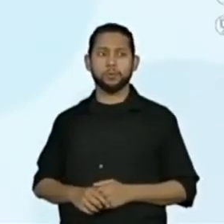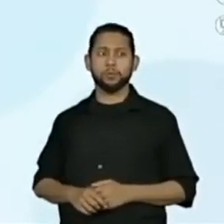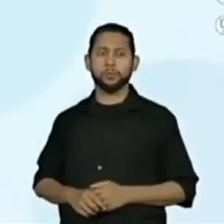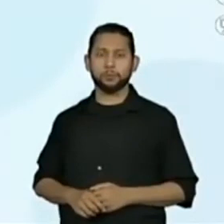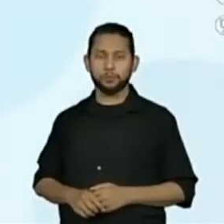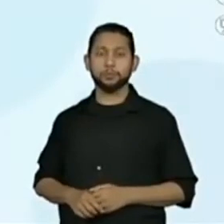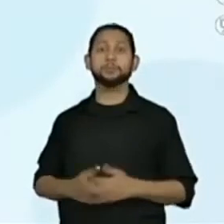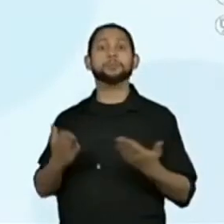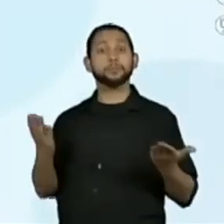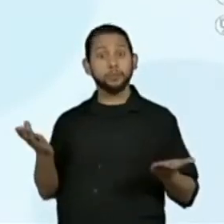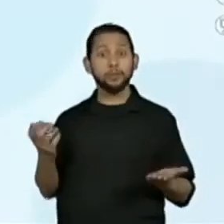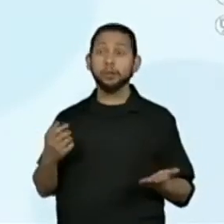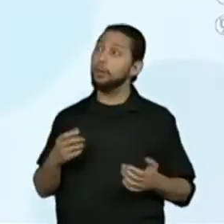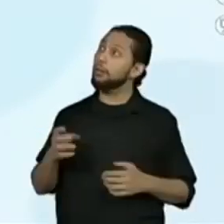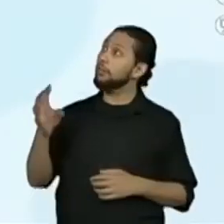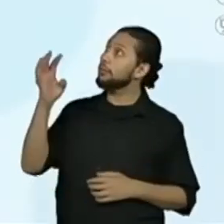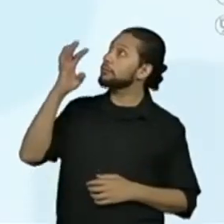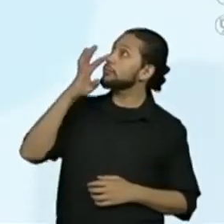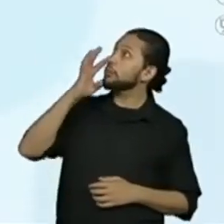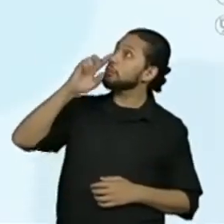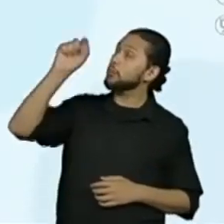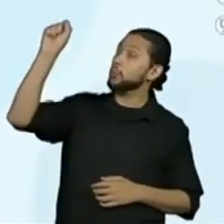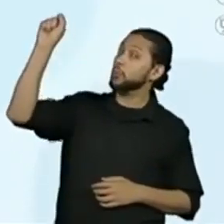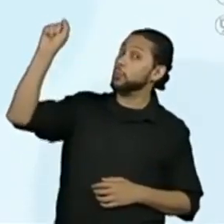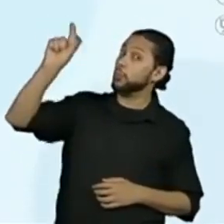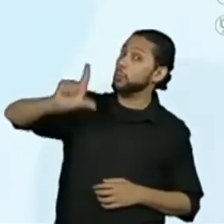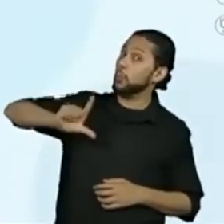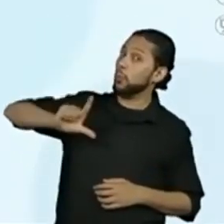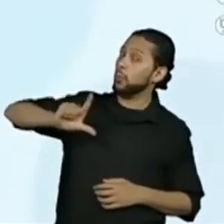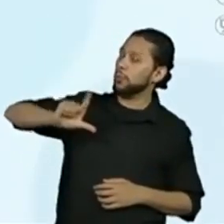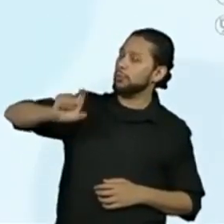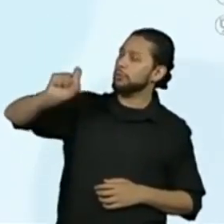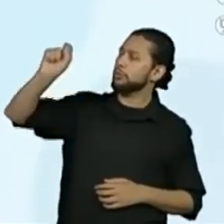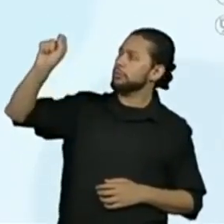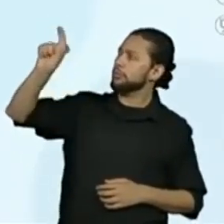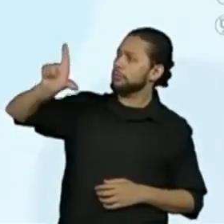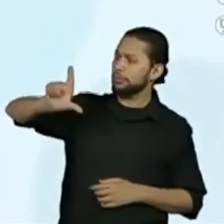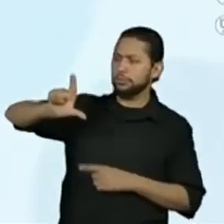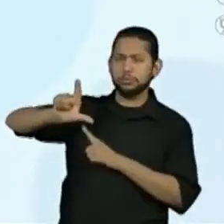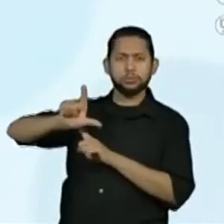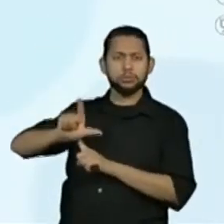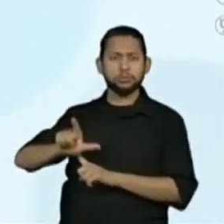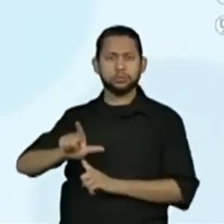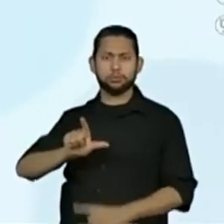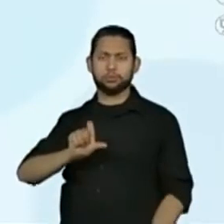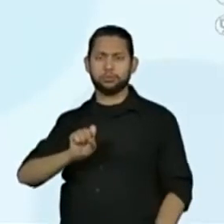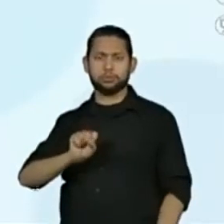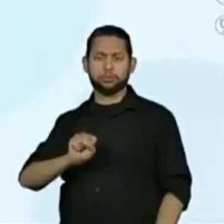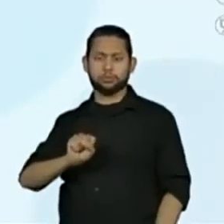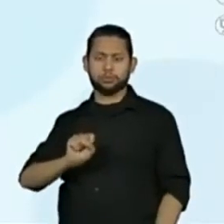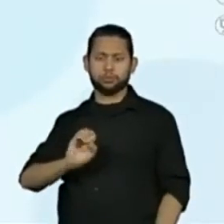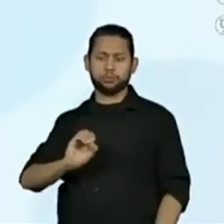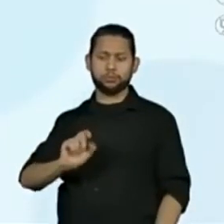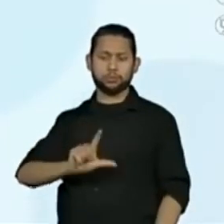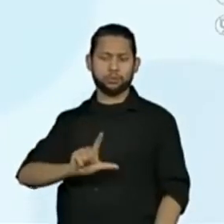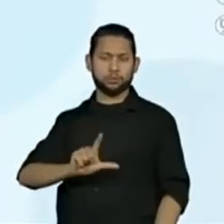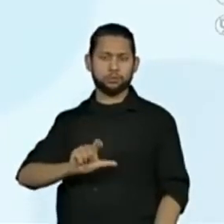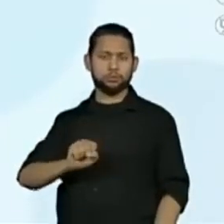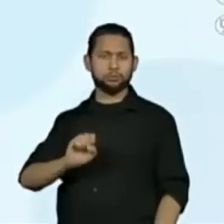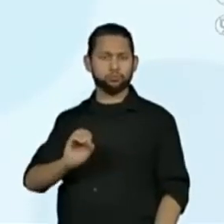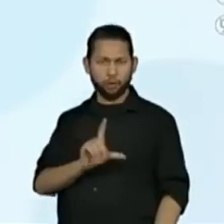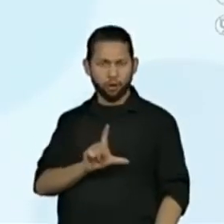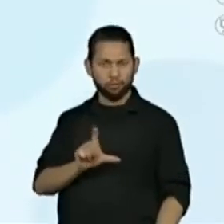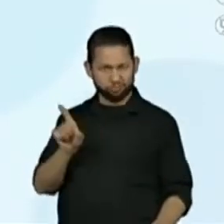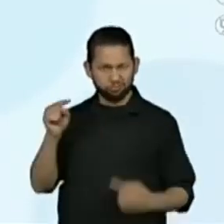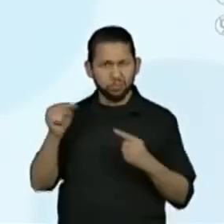Então, ele admirou a luz do sol. E aí, pessoal, a palavra sol, o que seria? Será que é uma ação?